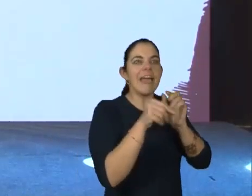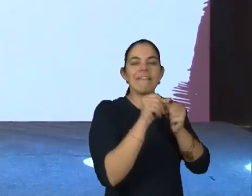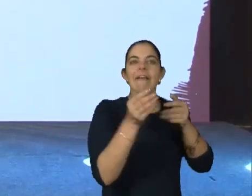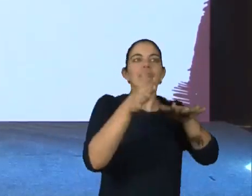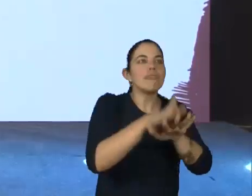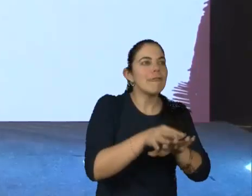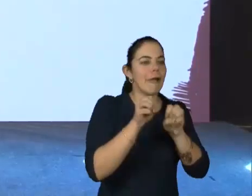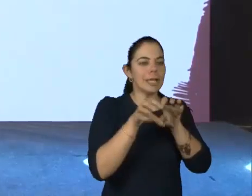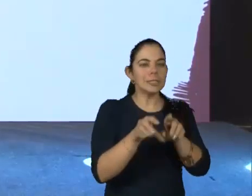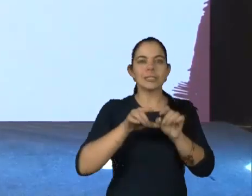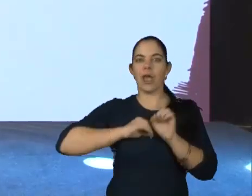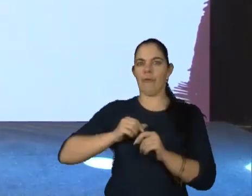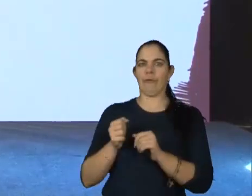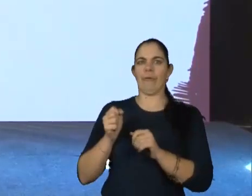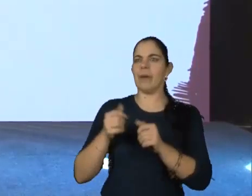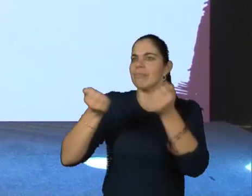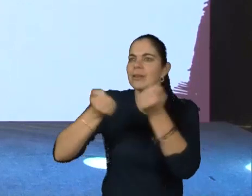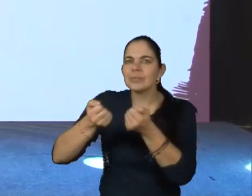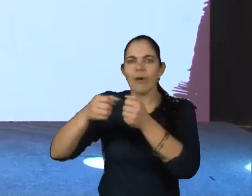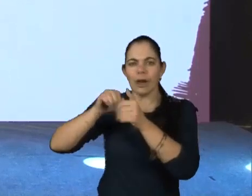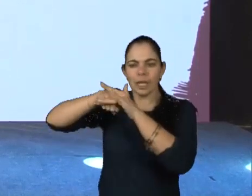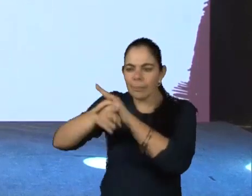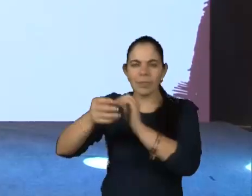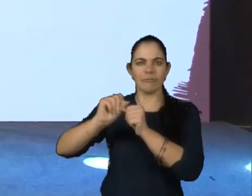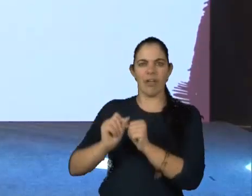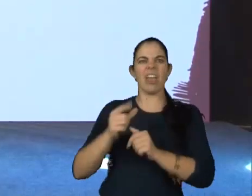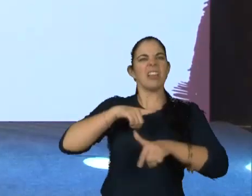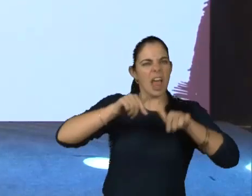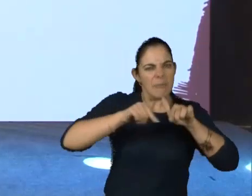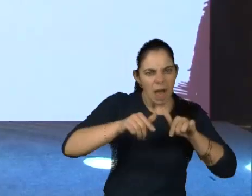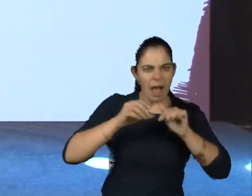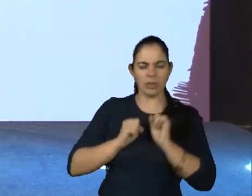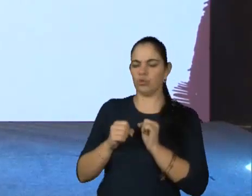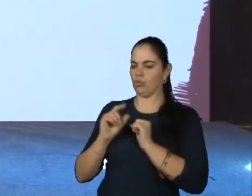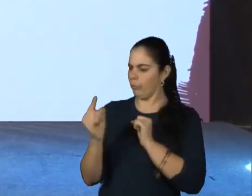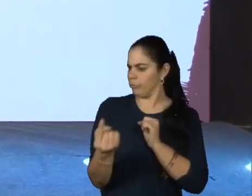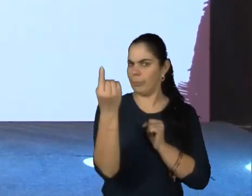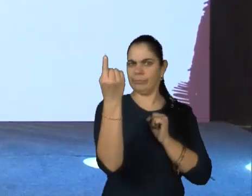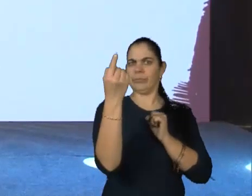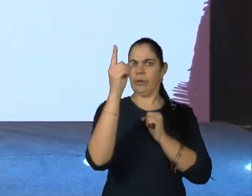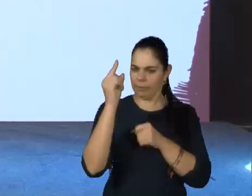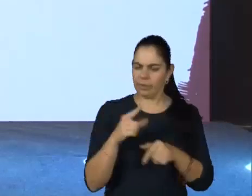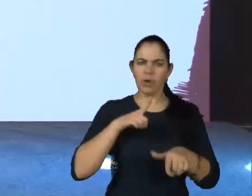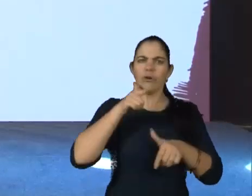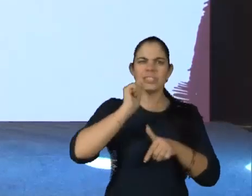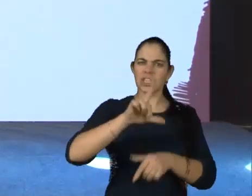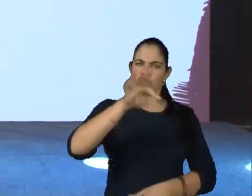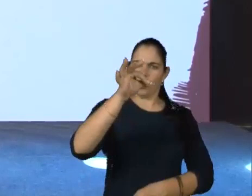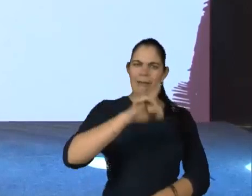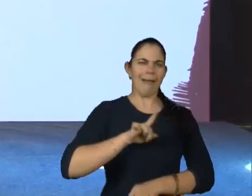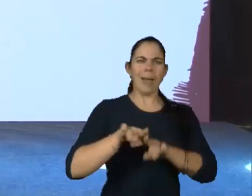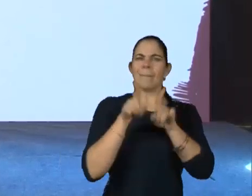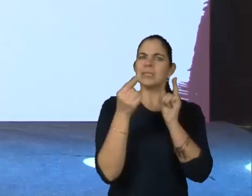transporte com acessibilidade, de ter um trabalho formal, digno, de sua livre escolha e aceitação. Então, gente